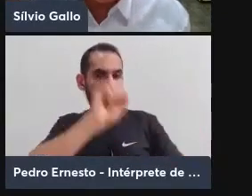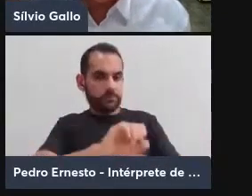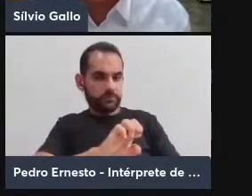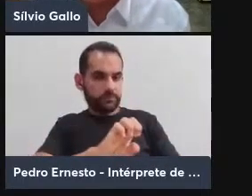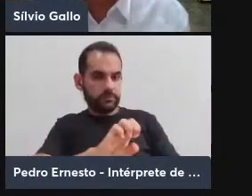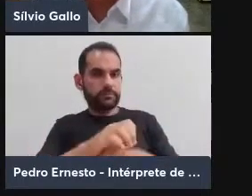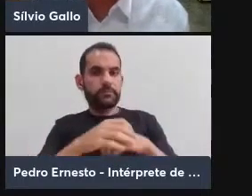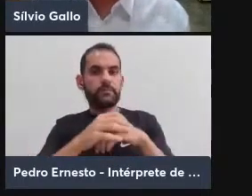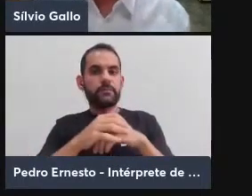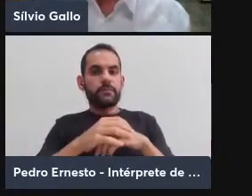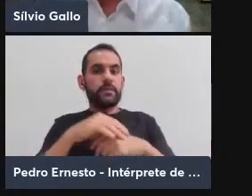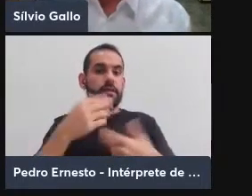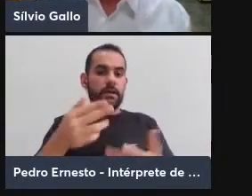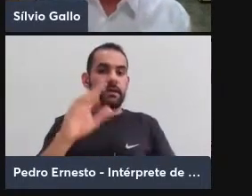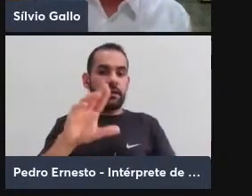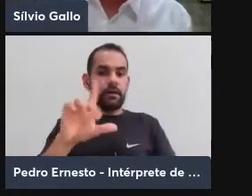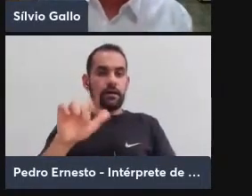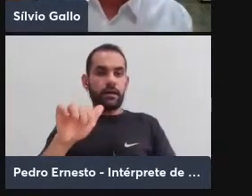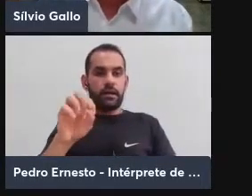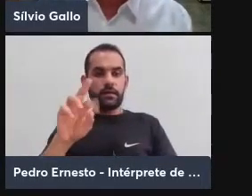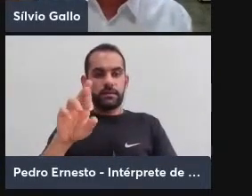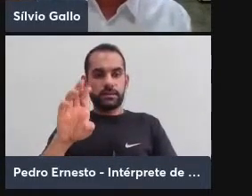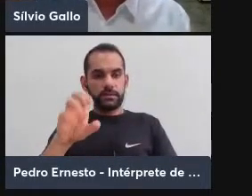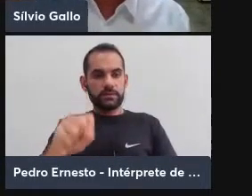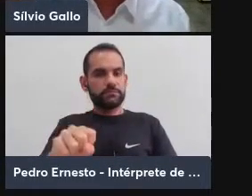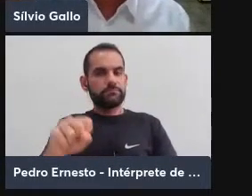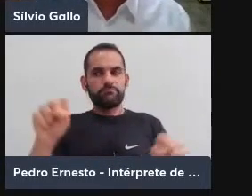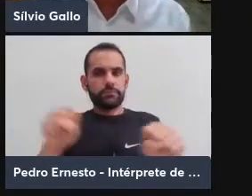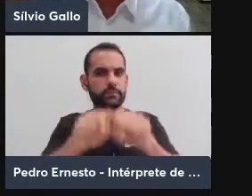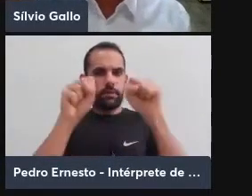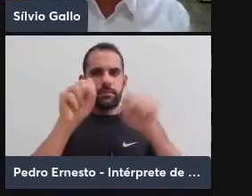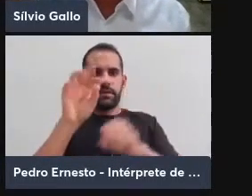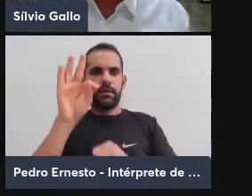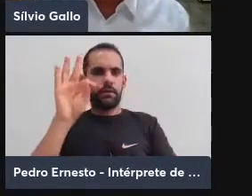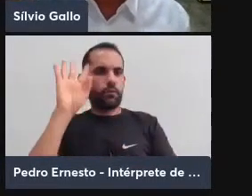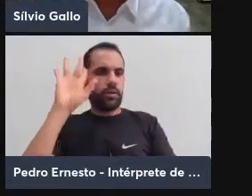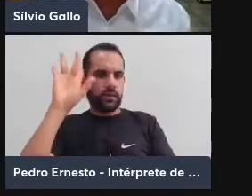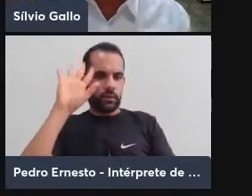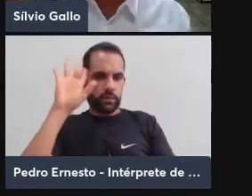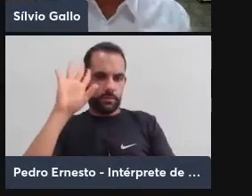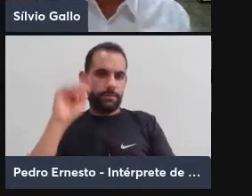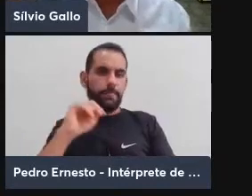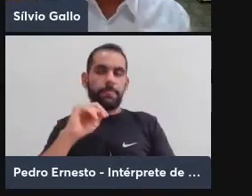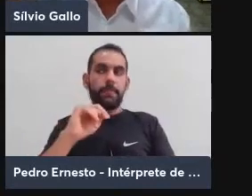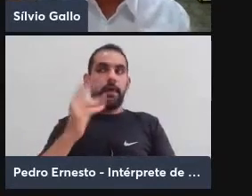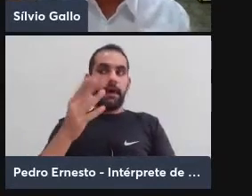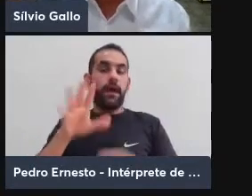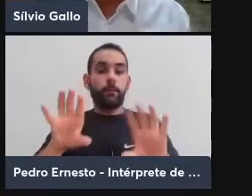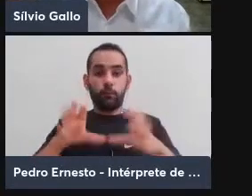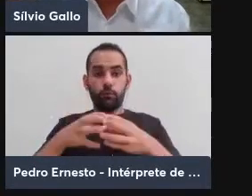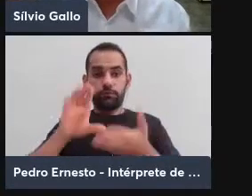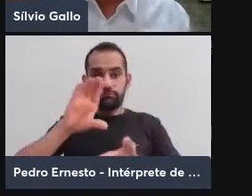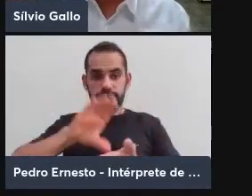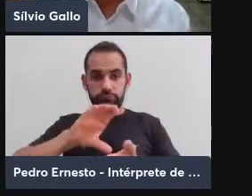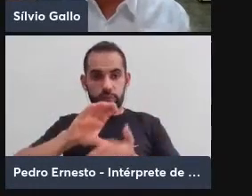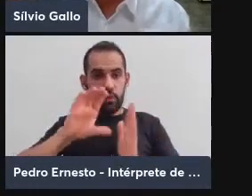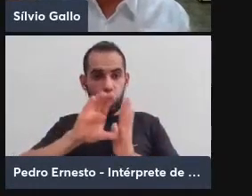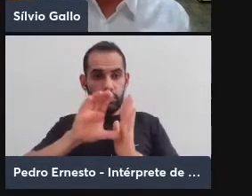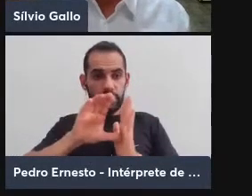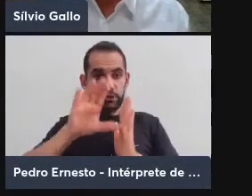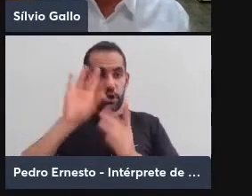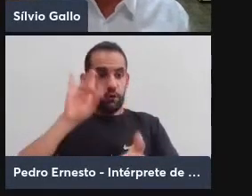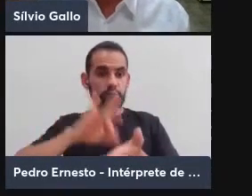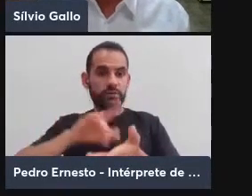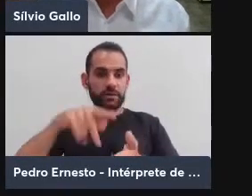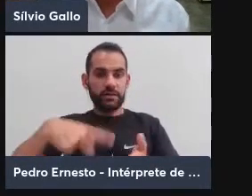E o Pierre Clastres quebra com essa tese, ele vai dizer que as comunidades originárias aqui da América do Sul